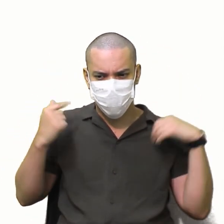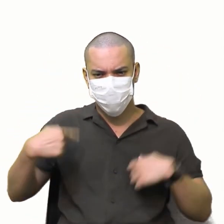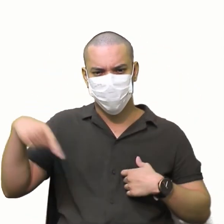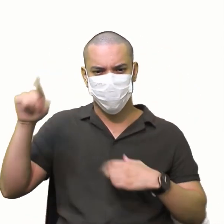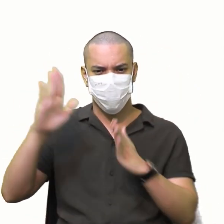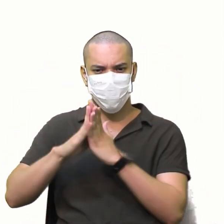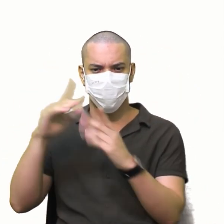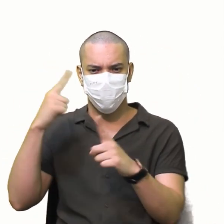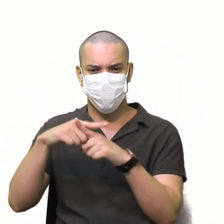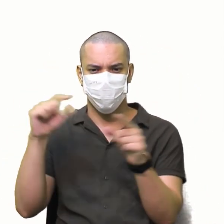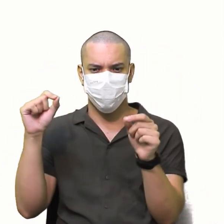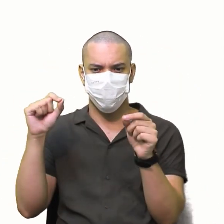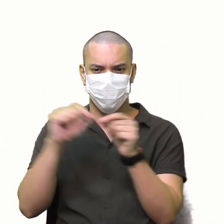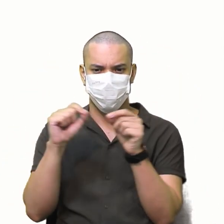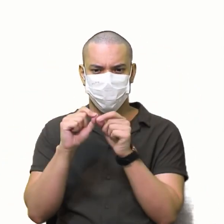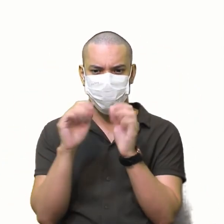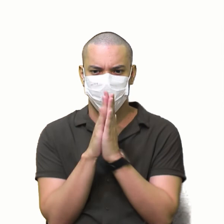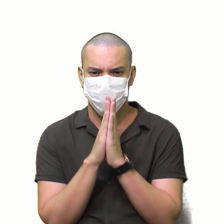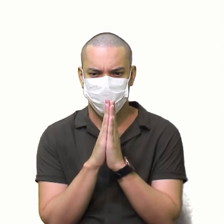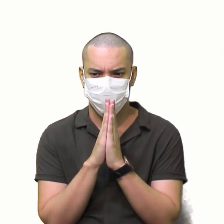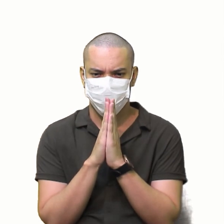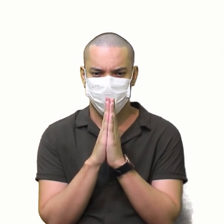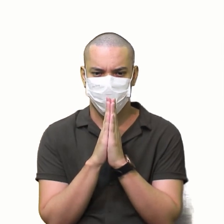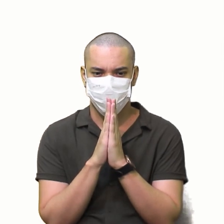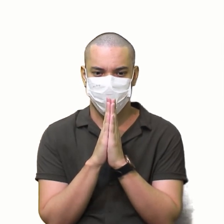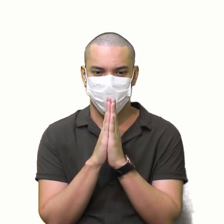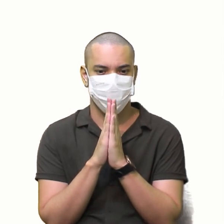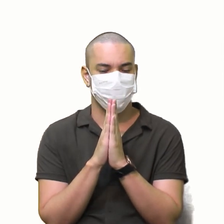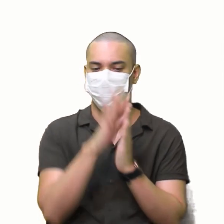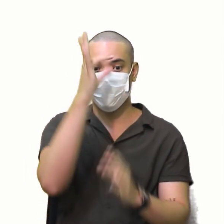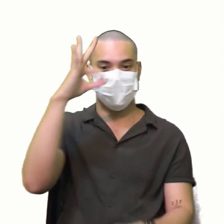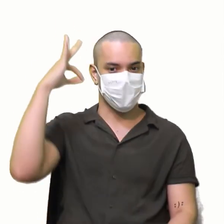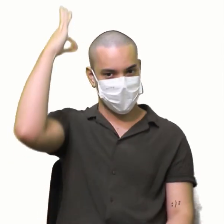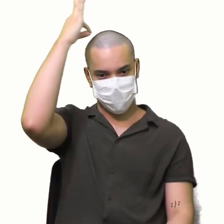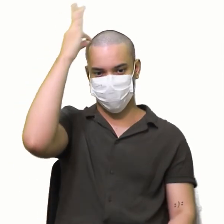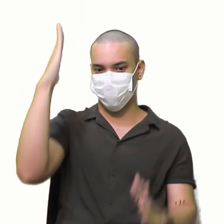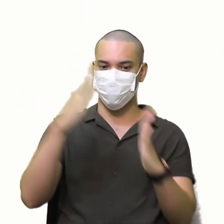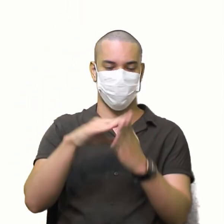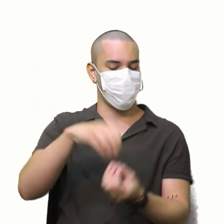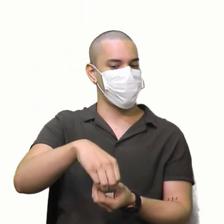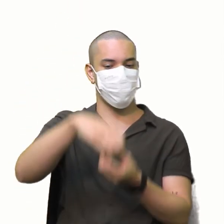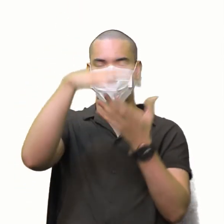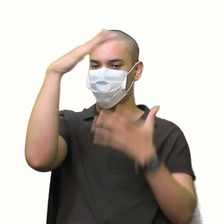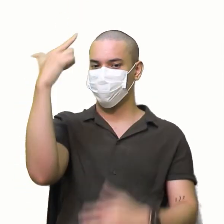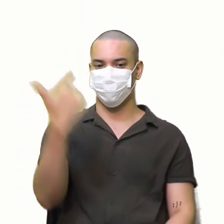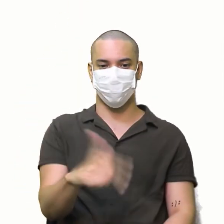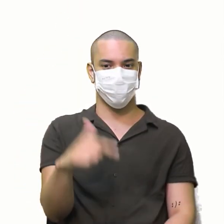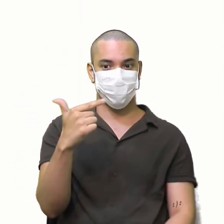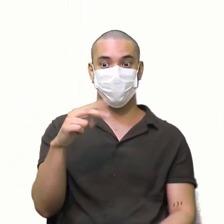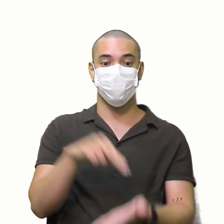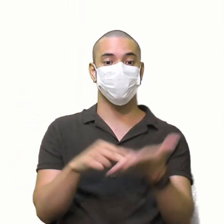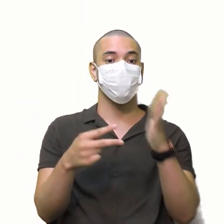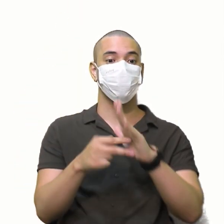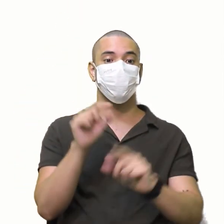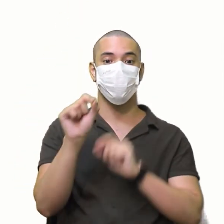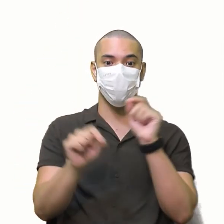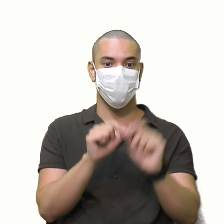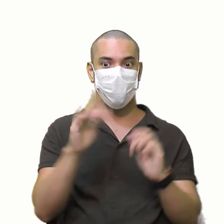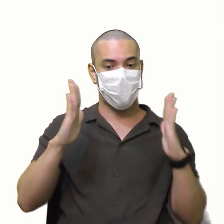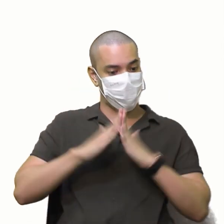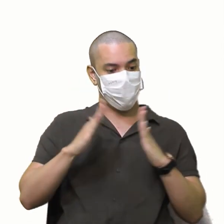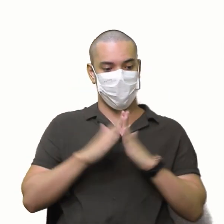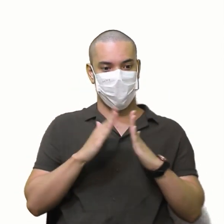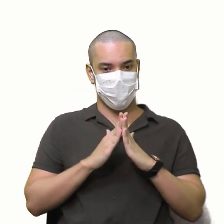fazem Oração É oração Santo de casa Não faz milagre Essa é a